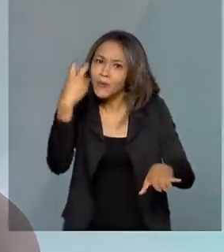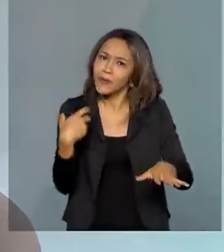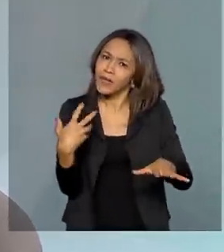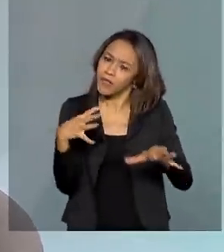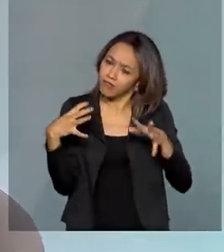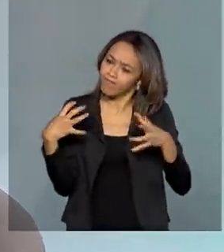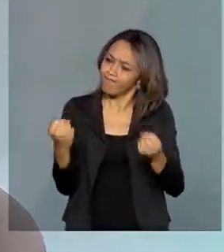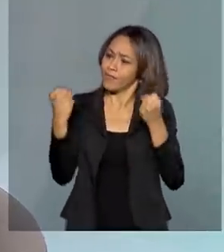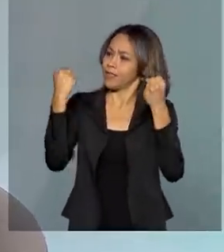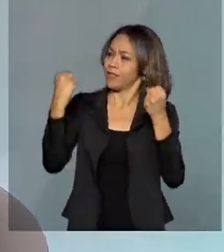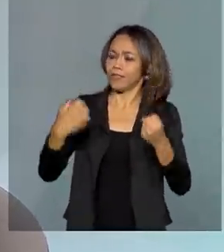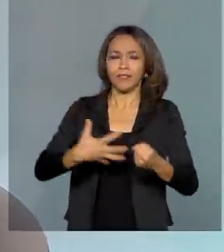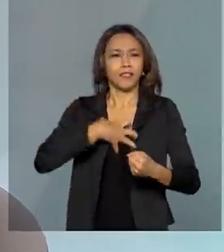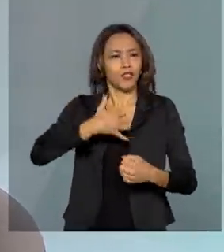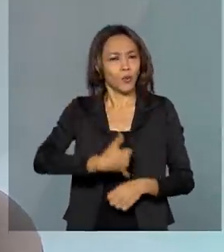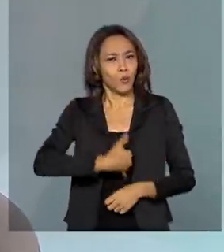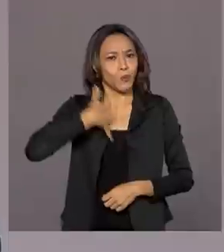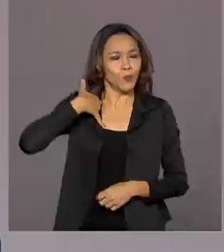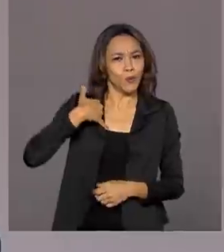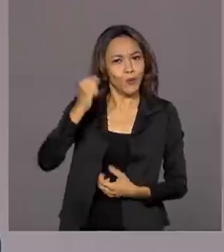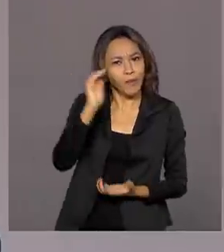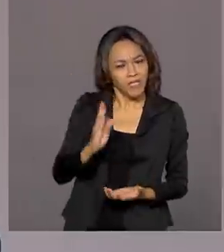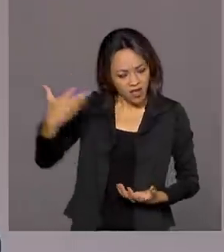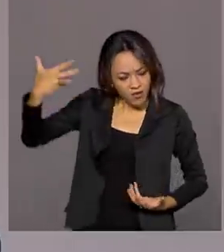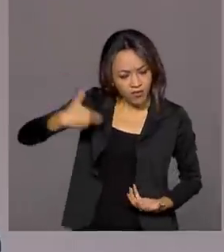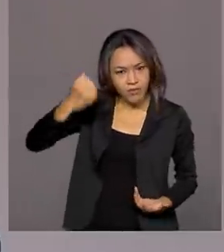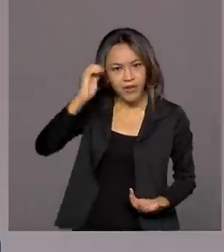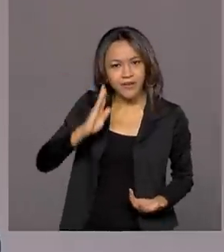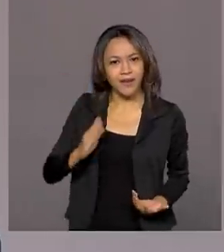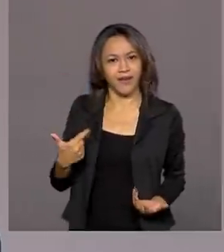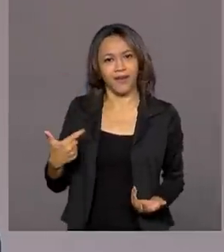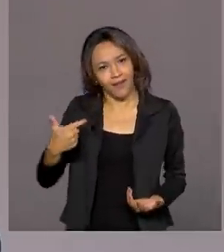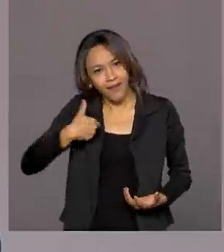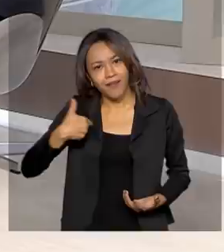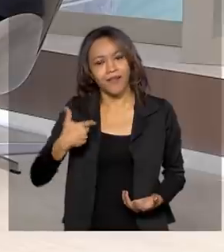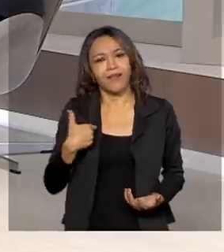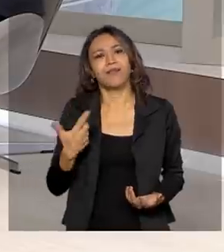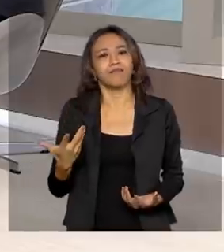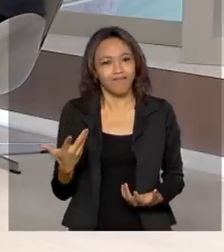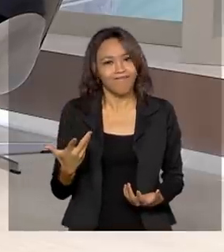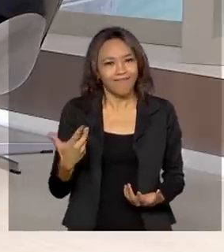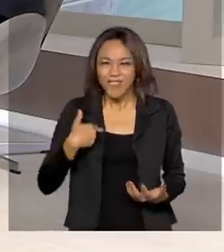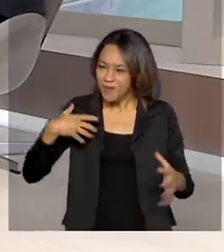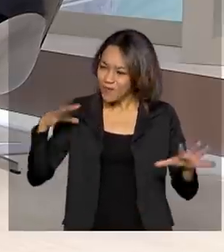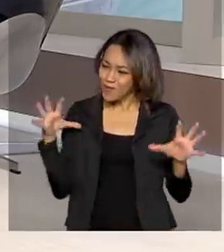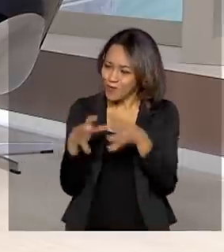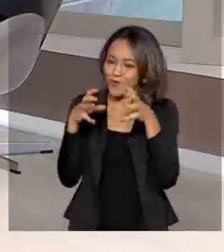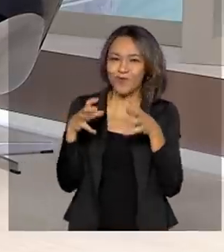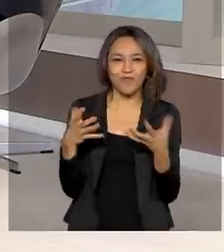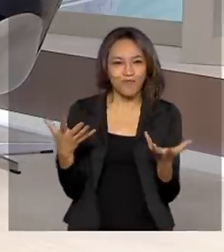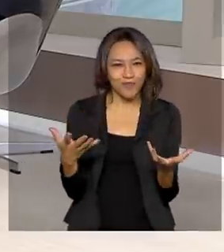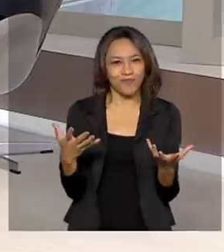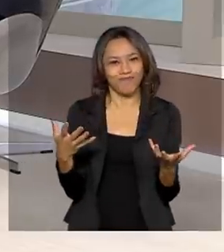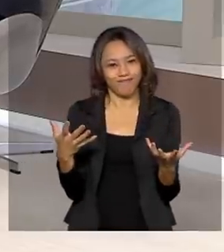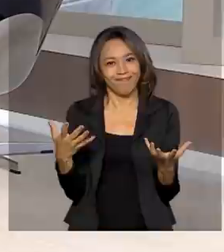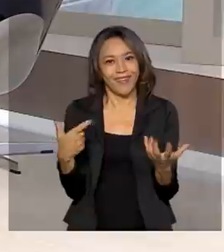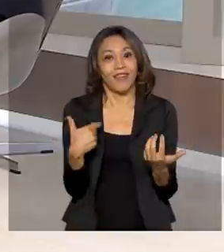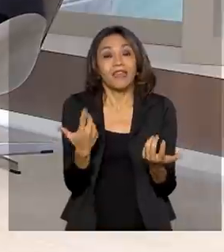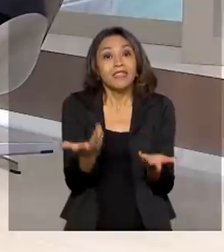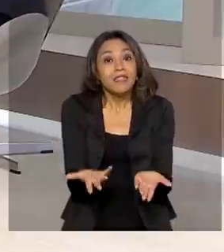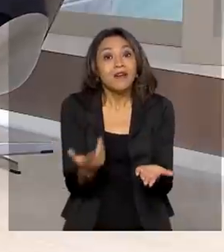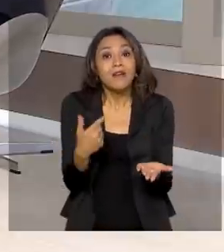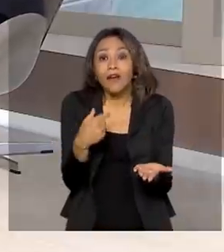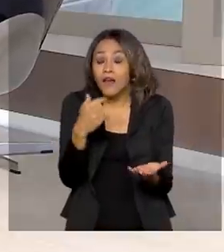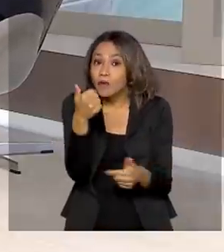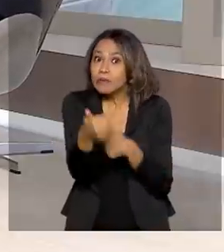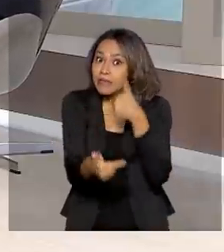E aí eles tenham orgulho, assim, dizer, eu sou brasileira, eu faço parte desse time, né? Então, tem sido